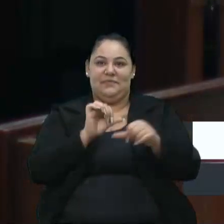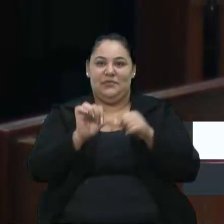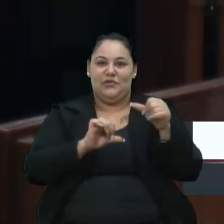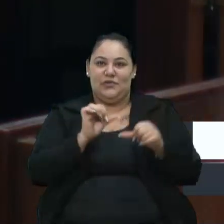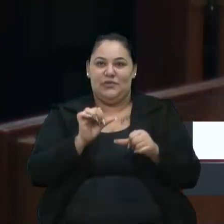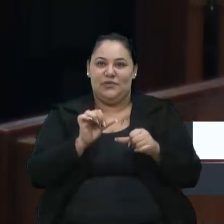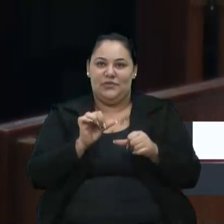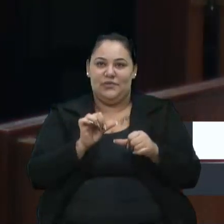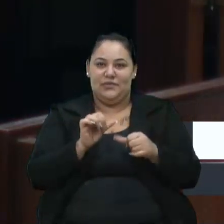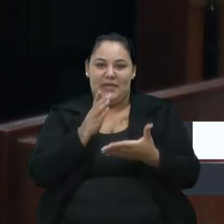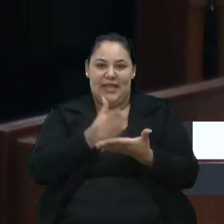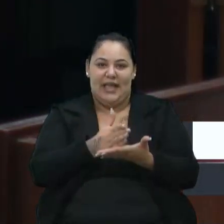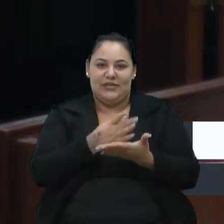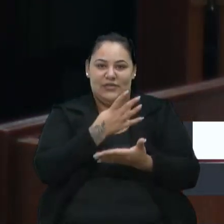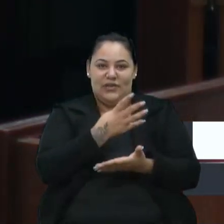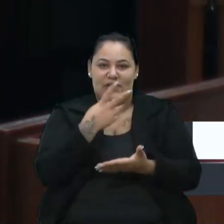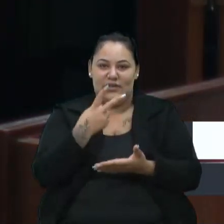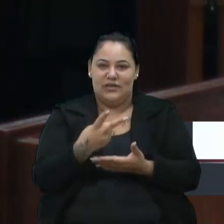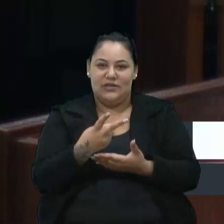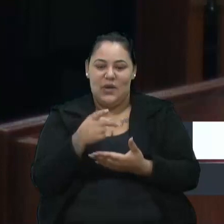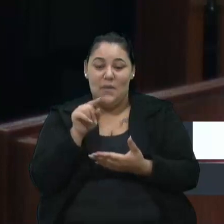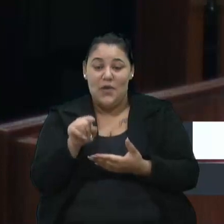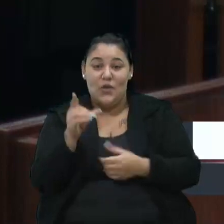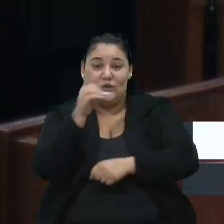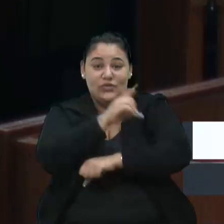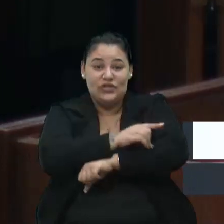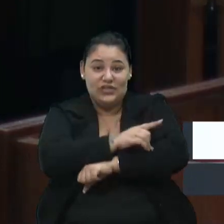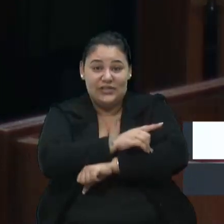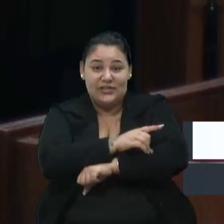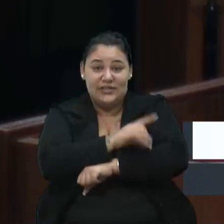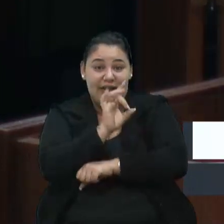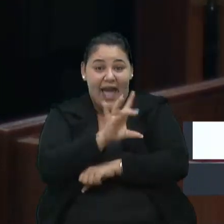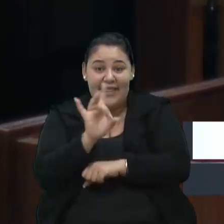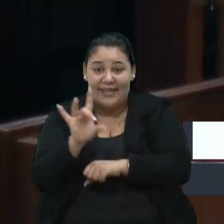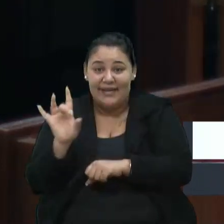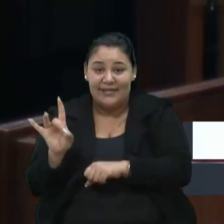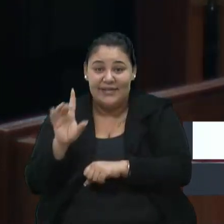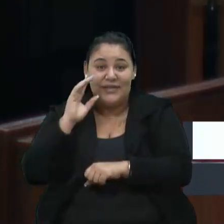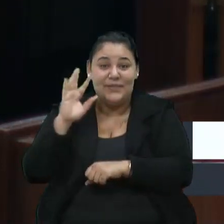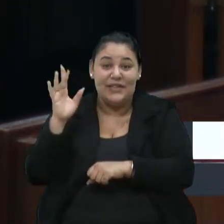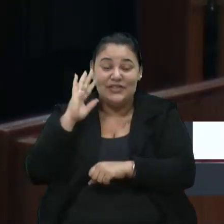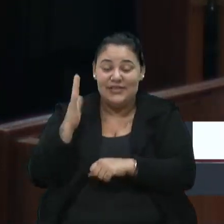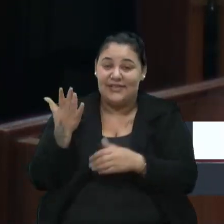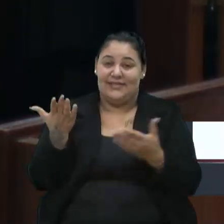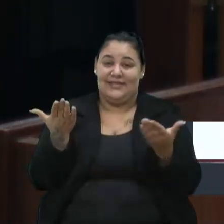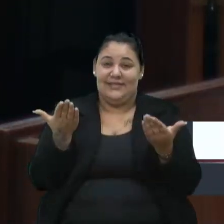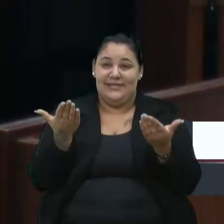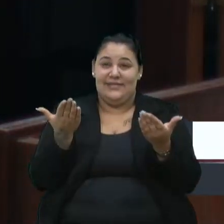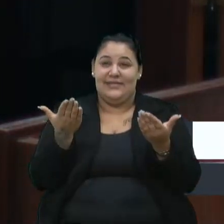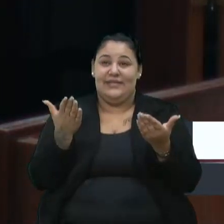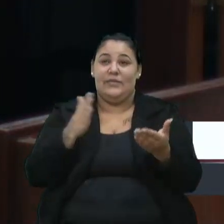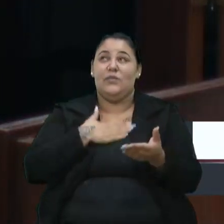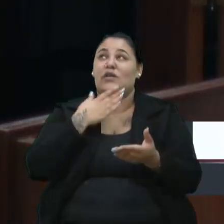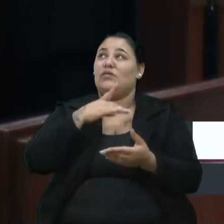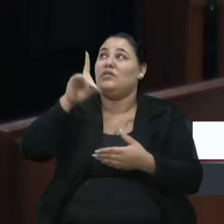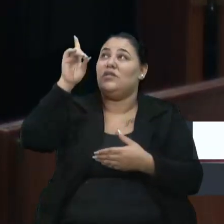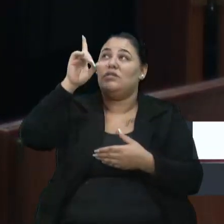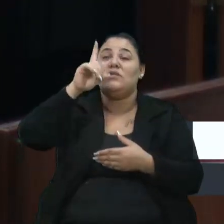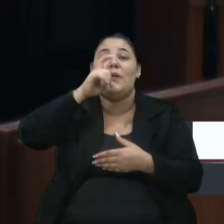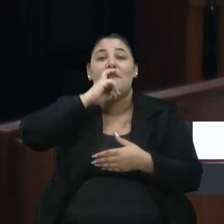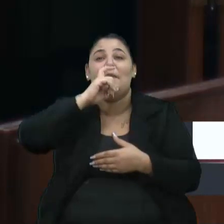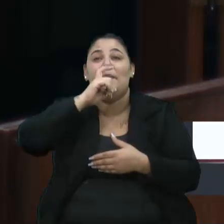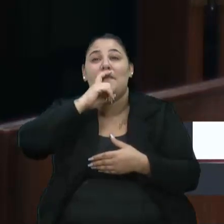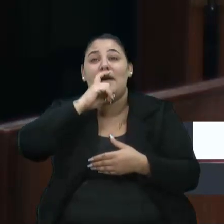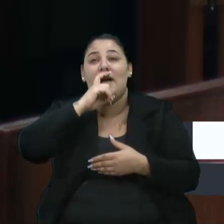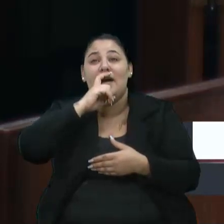menos da metade. 42 pau a cada diária. Tu imagina só. Mas, meu Deus, o pai dos pobres gasta